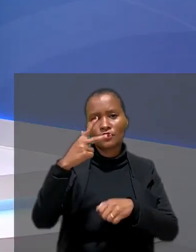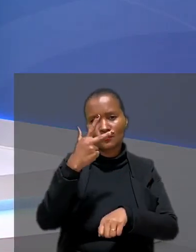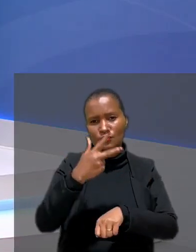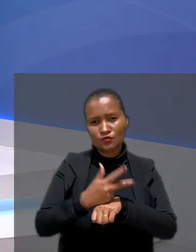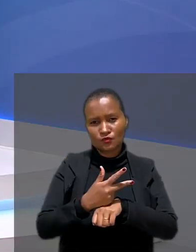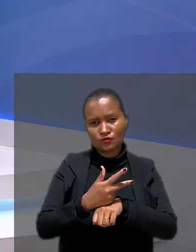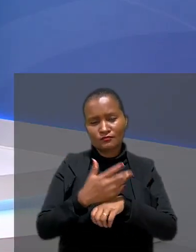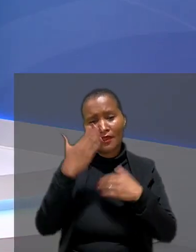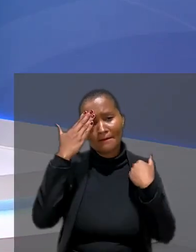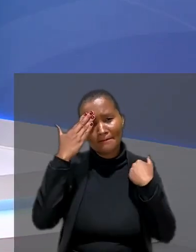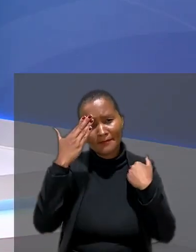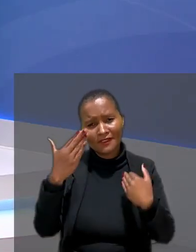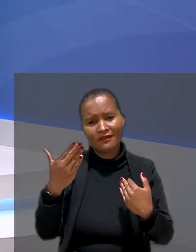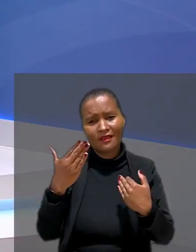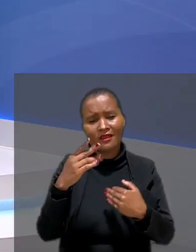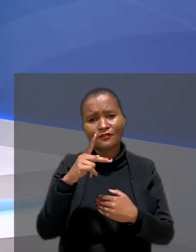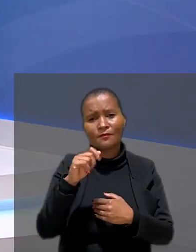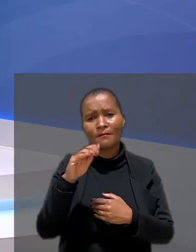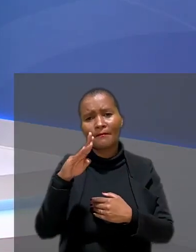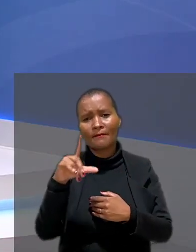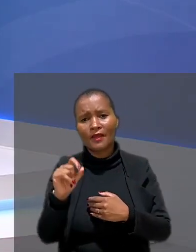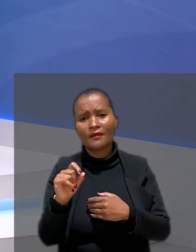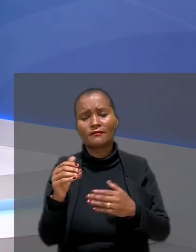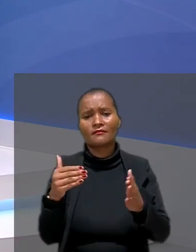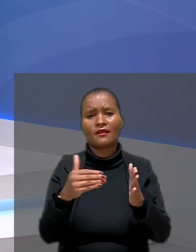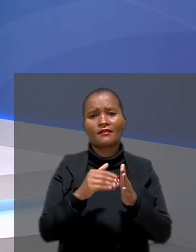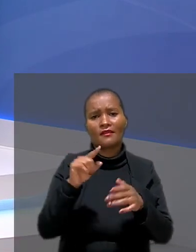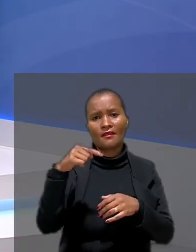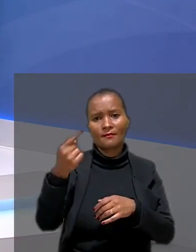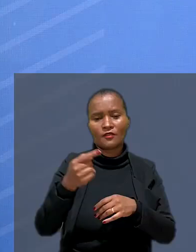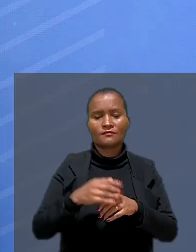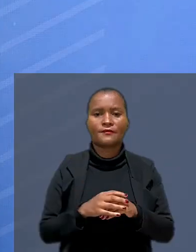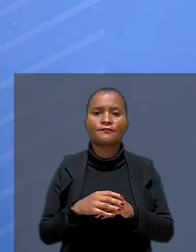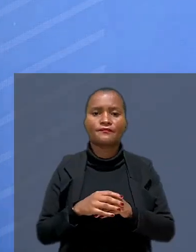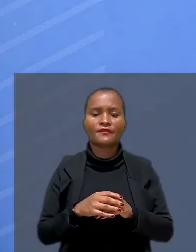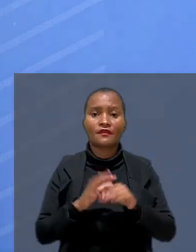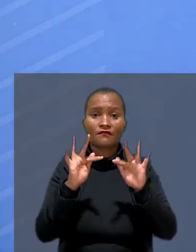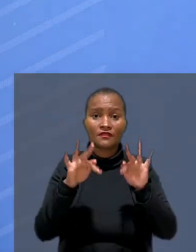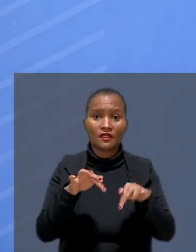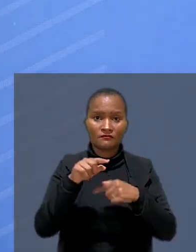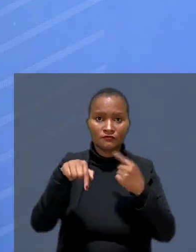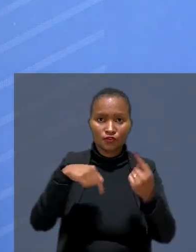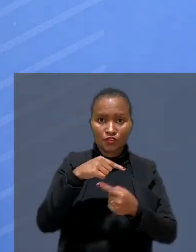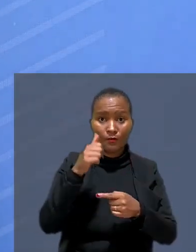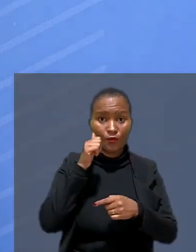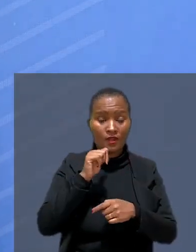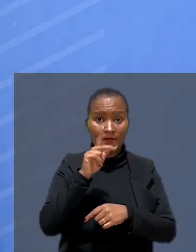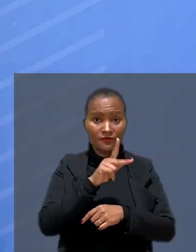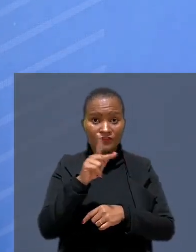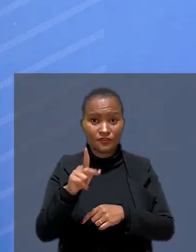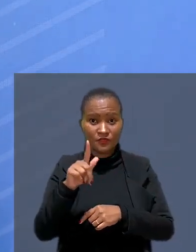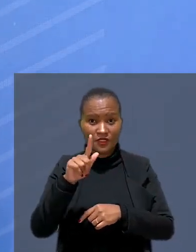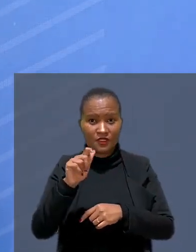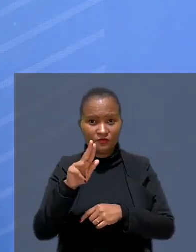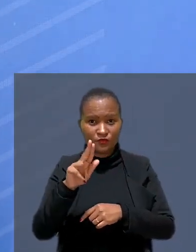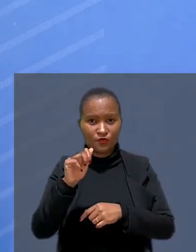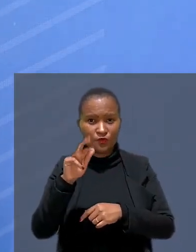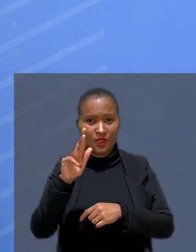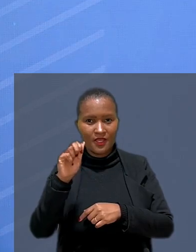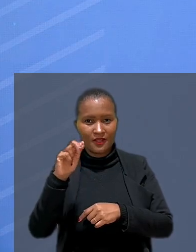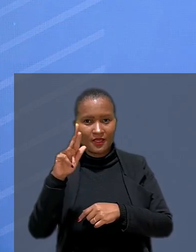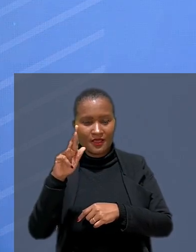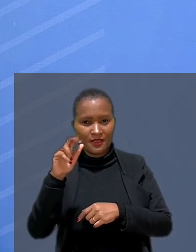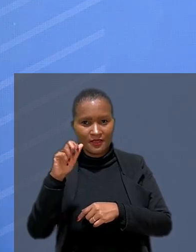Luana, volto com vocês aí no estúdio. Muito obrigada, Pablo, e até a próxima. Fechando o nosso giro, uma professora de